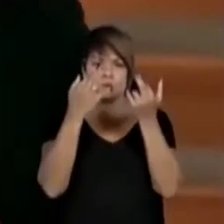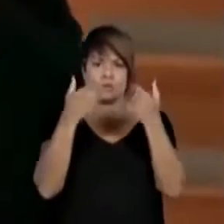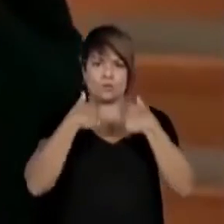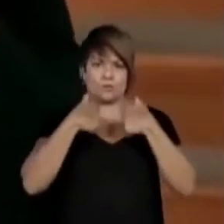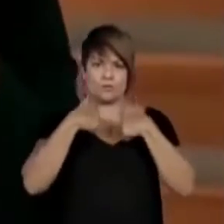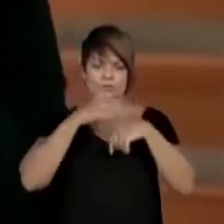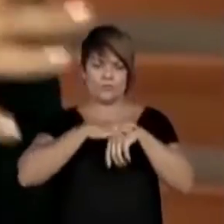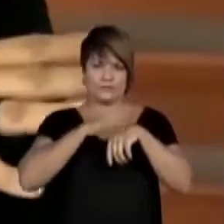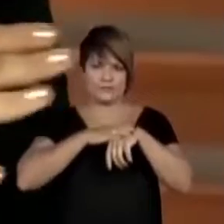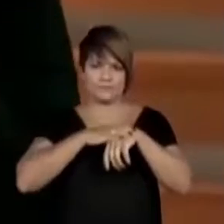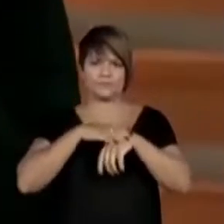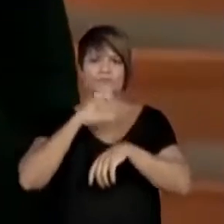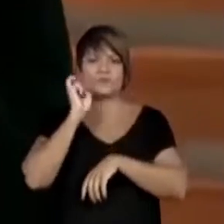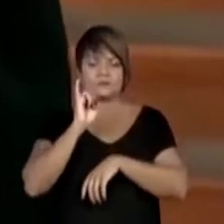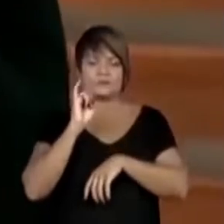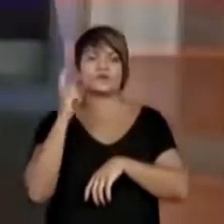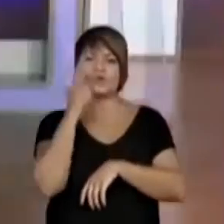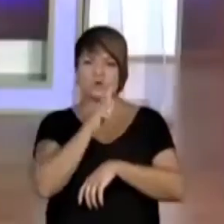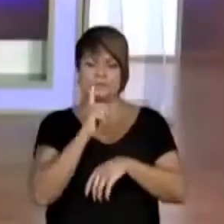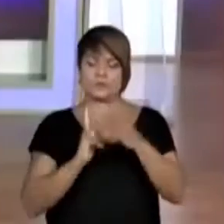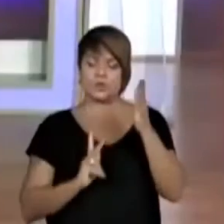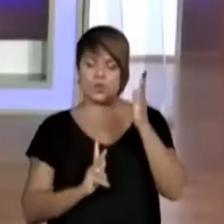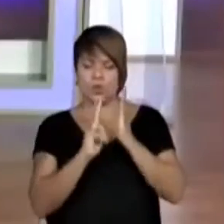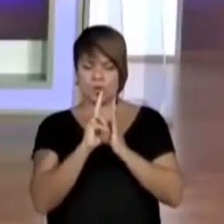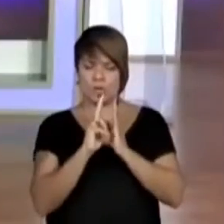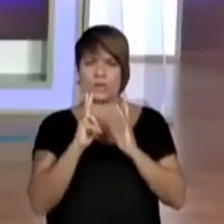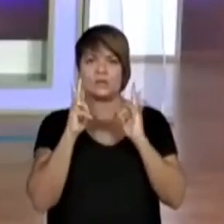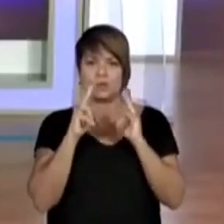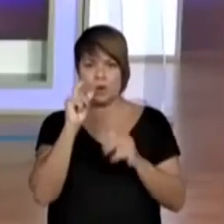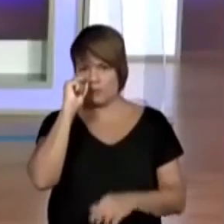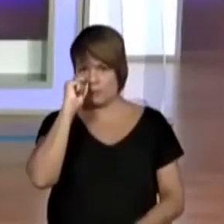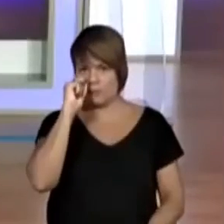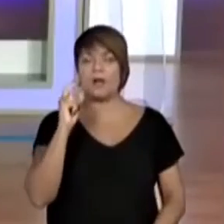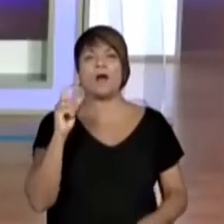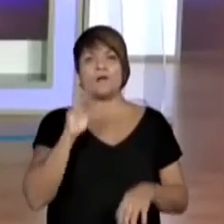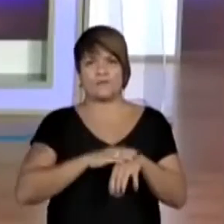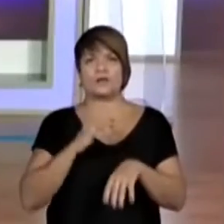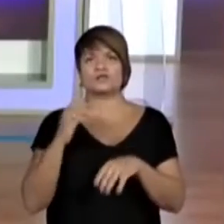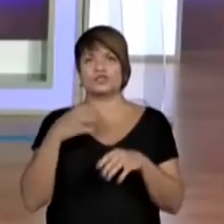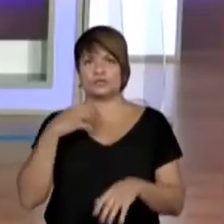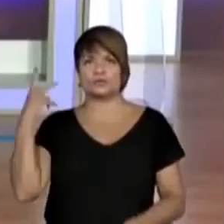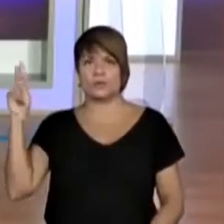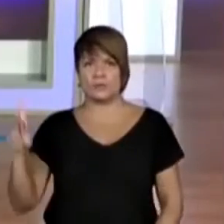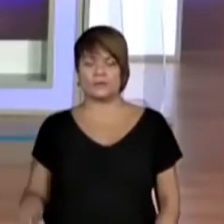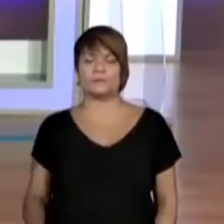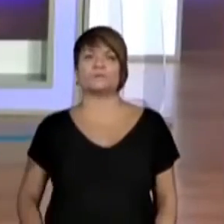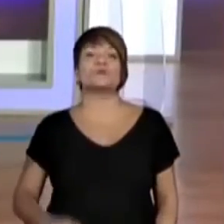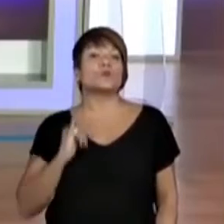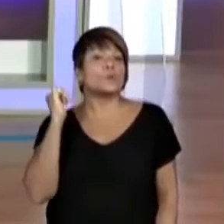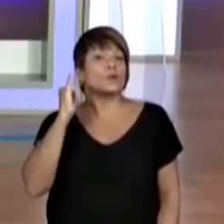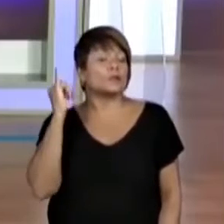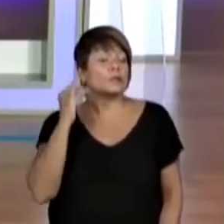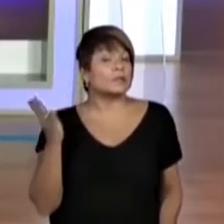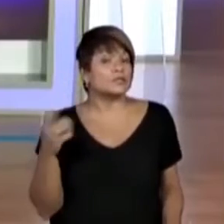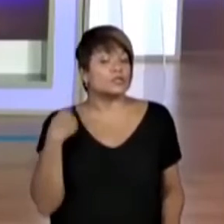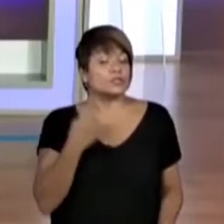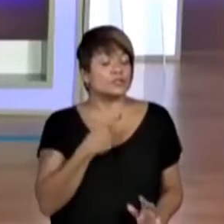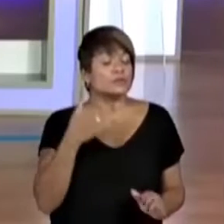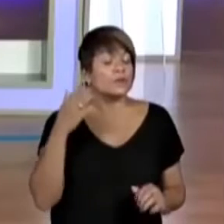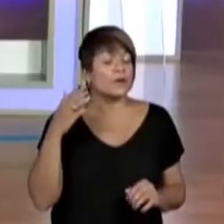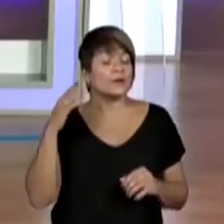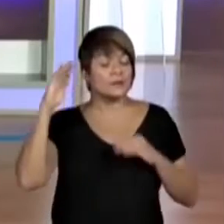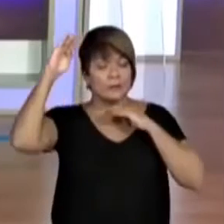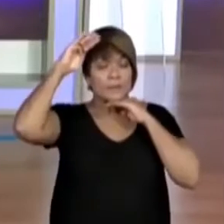eu fiz. E quem conseguiu cortar do jeito que o professor cortou, vai fazer do jeito dele. O que importa é que nesse primeiro momento nós vamos fazer a